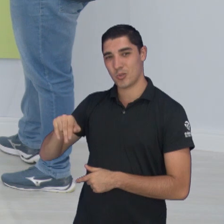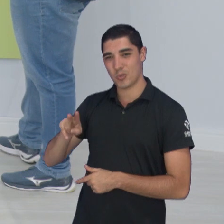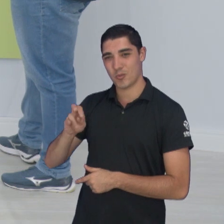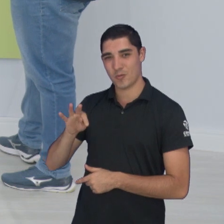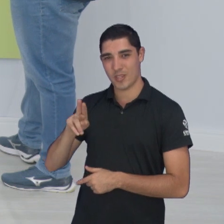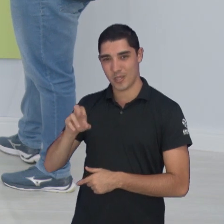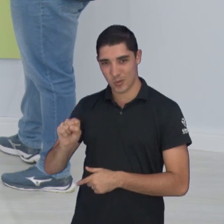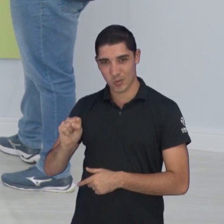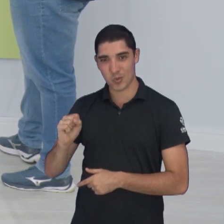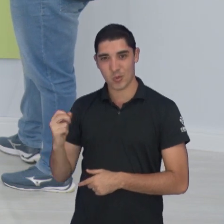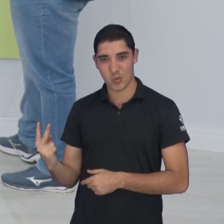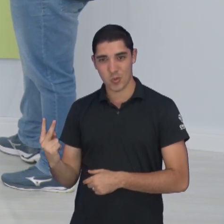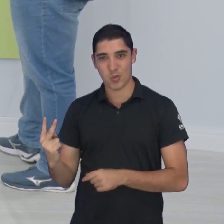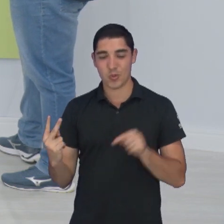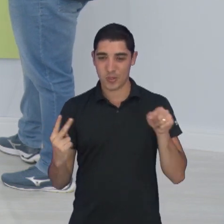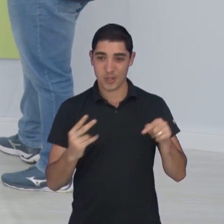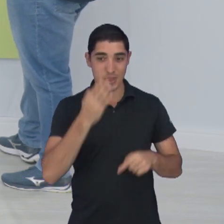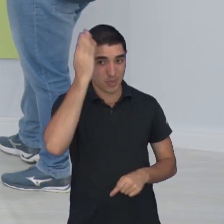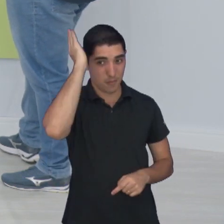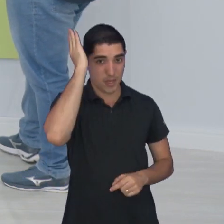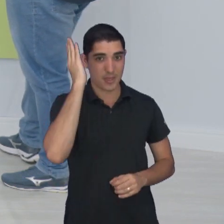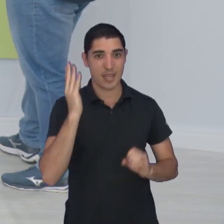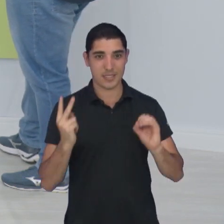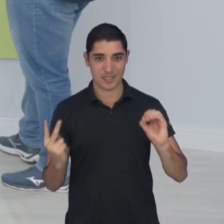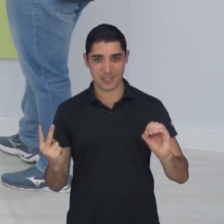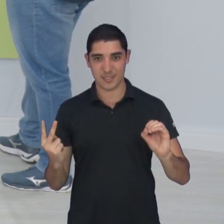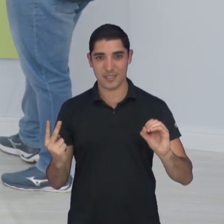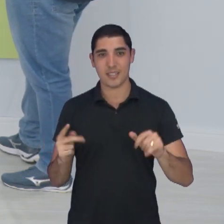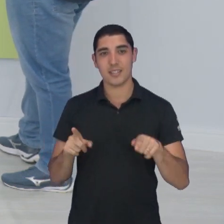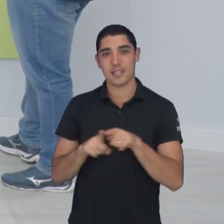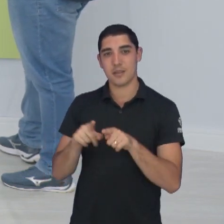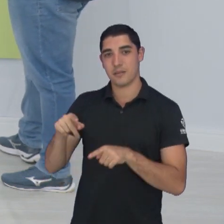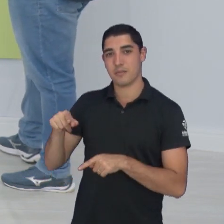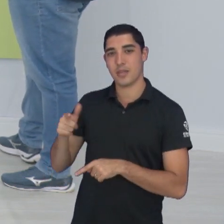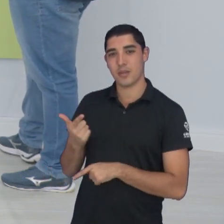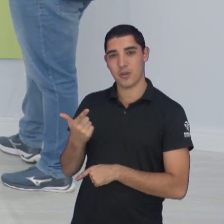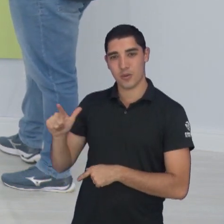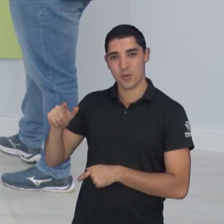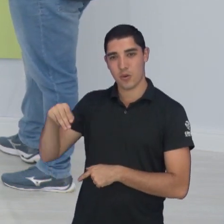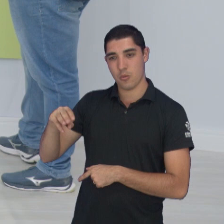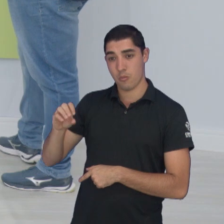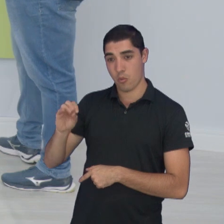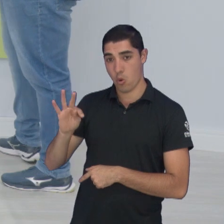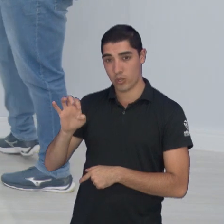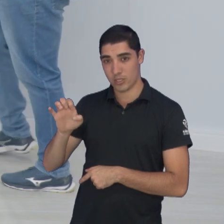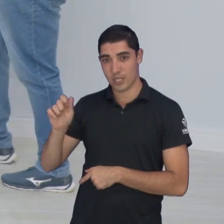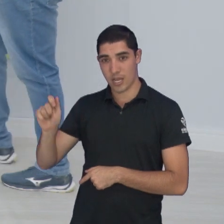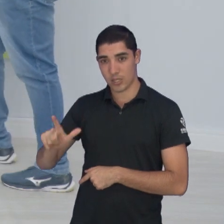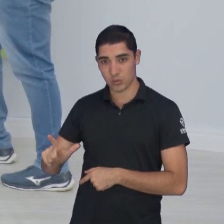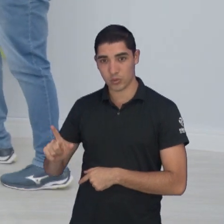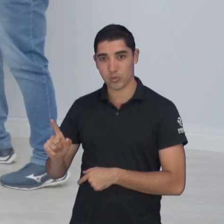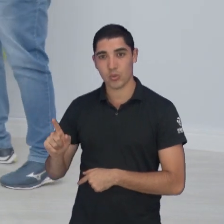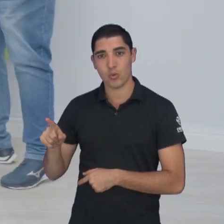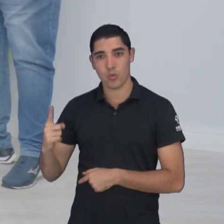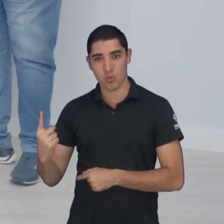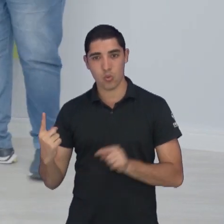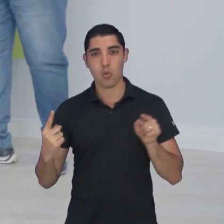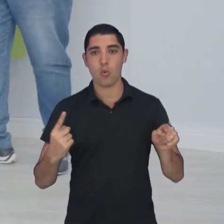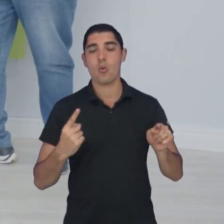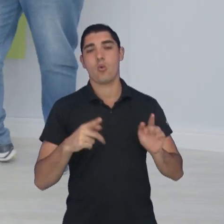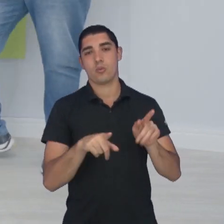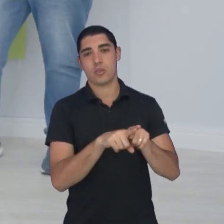zero. Juventus, dois a zero no Taubaté. O Monte Azul, um a um com o Noroeste. A Ferroviária, um a um no Capivariano. Os jogos